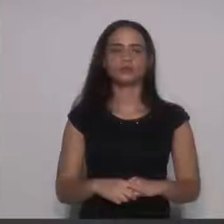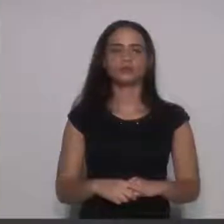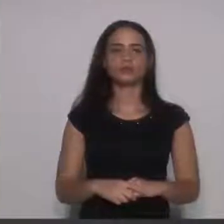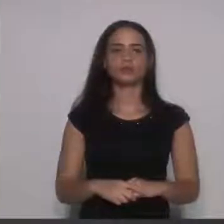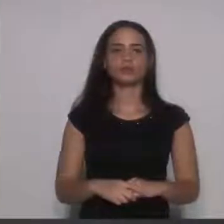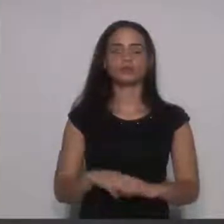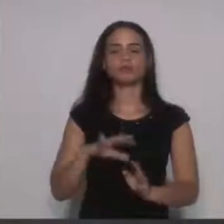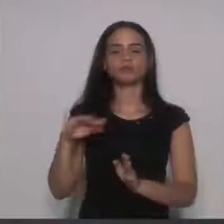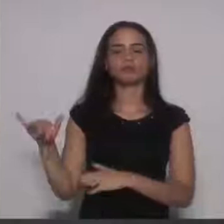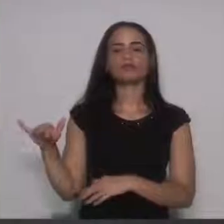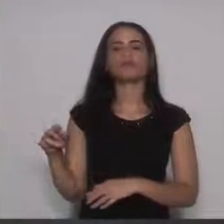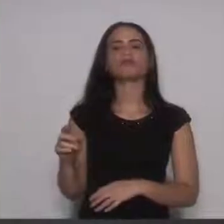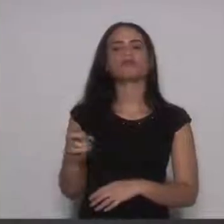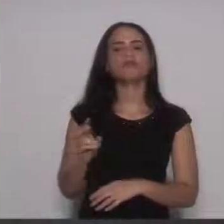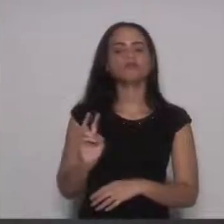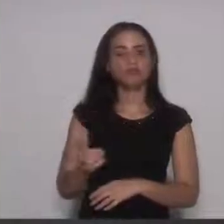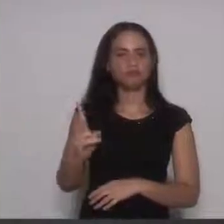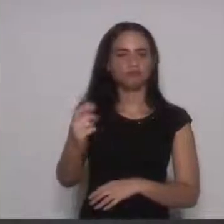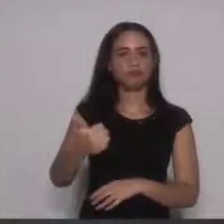Continua em primeira discussão.